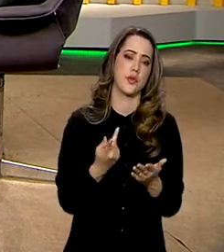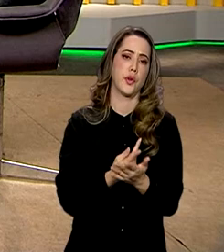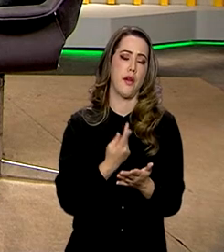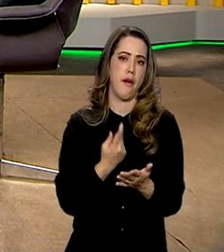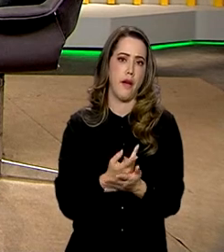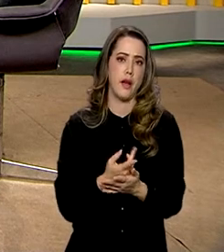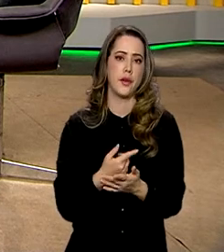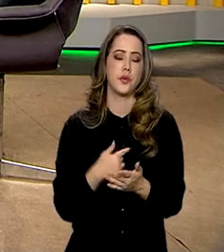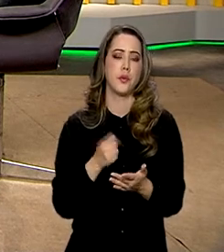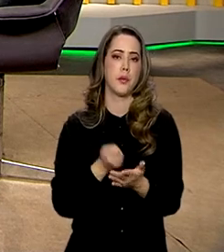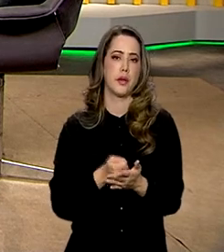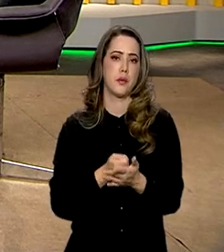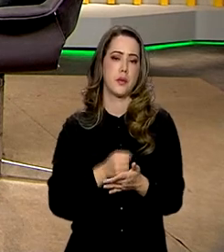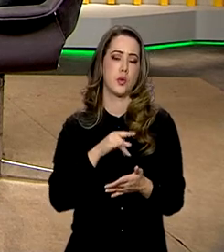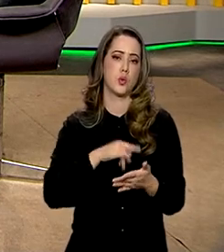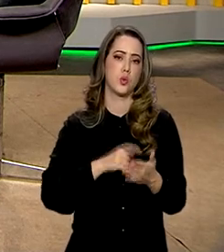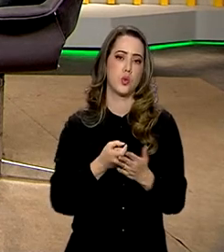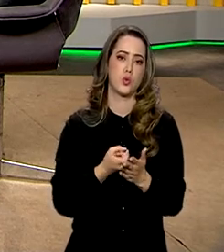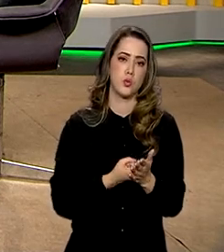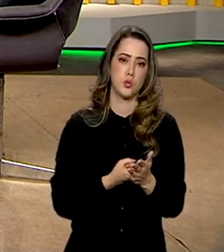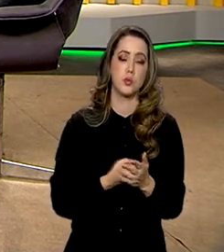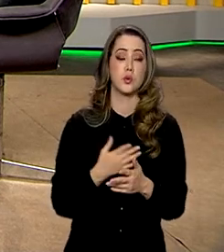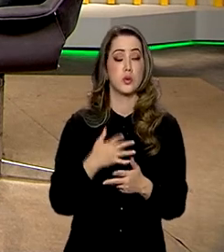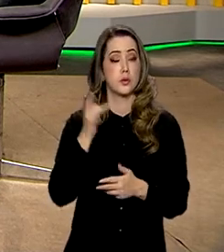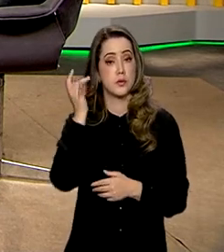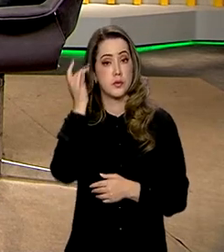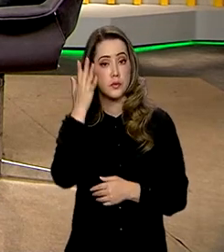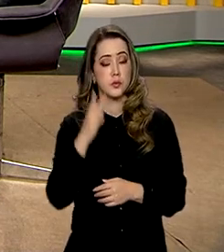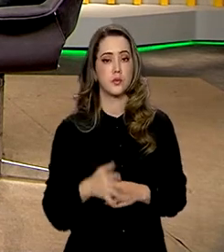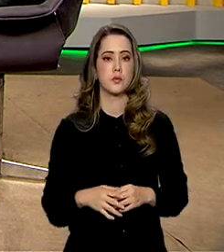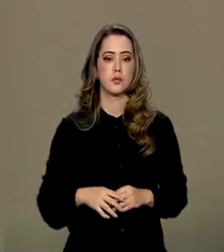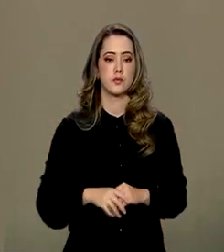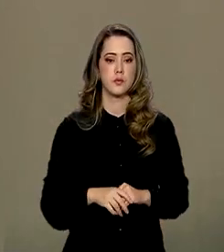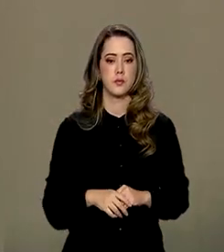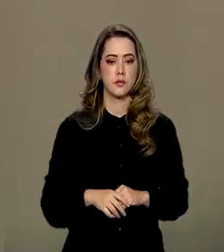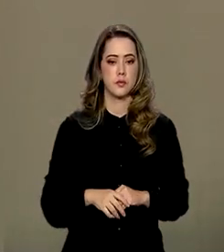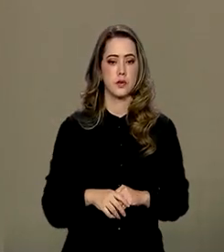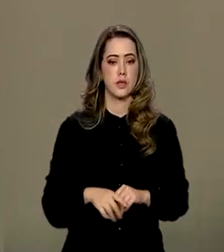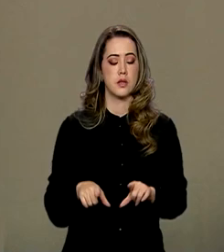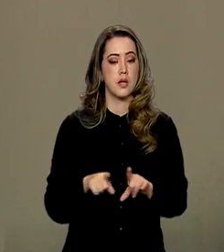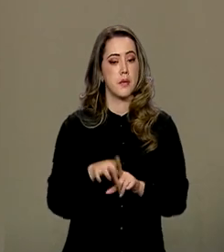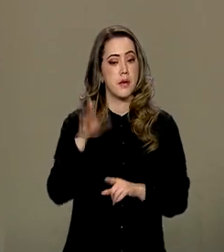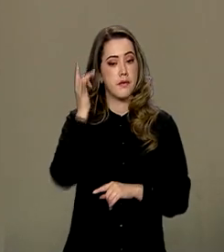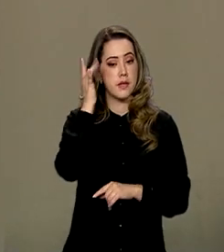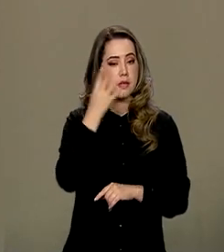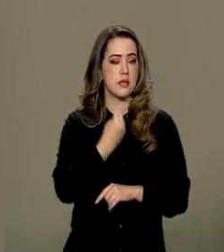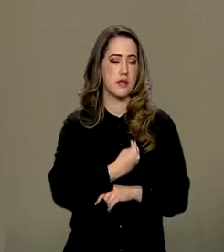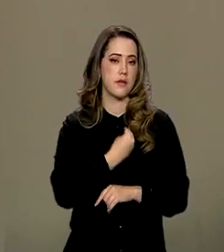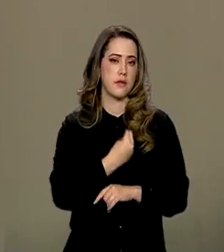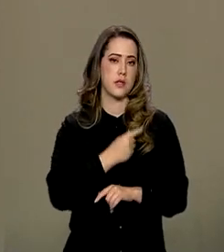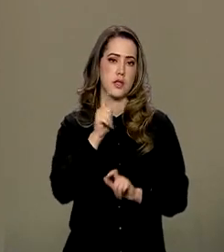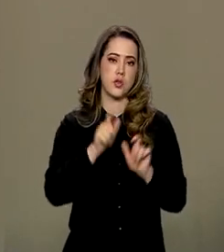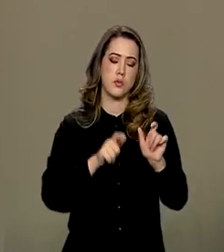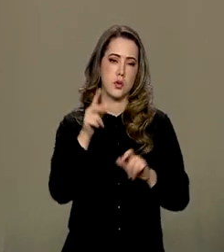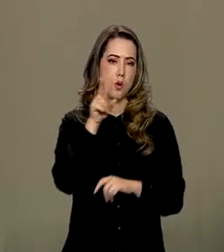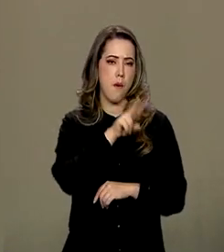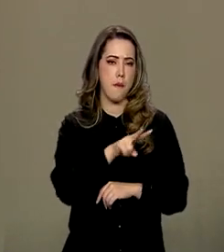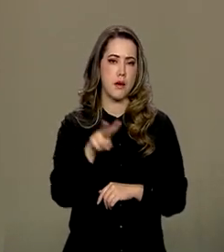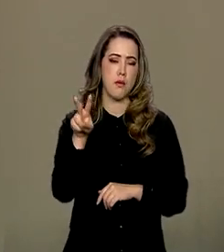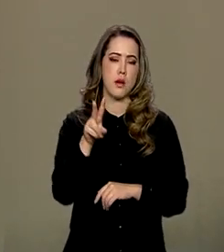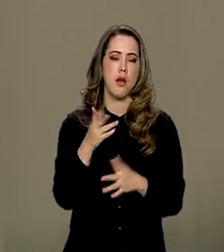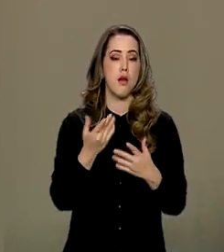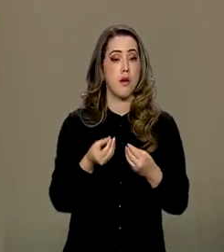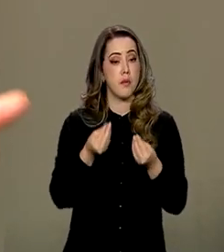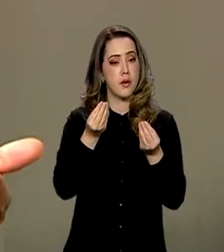Então, isso facilitará o processo de investigação, de fiscalização. Vai facilitar a vida do trabalhador para olhar, para dar